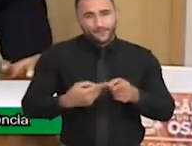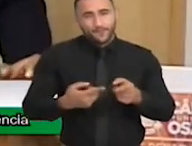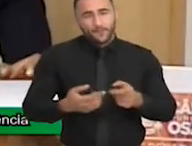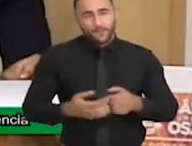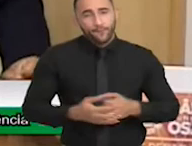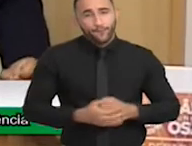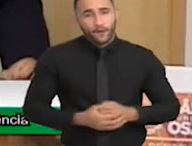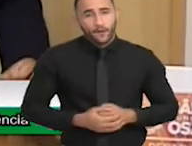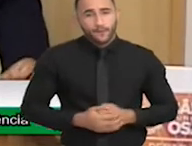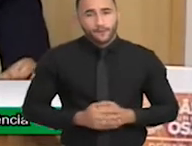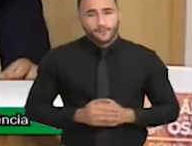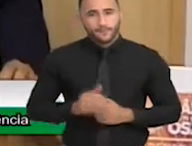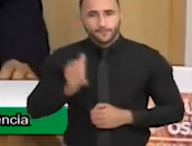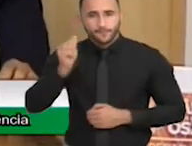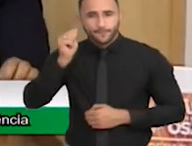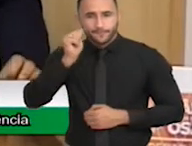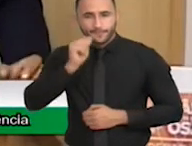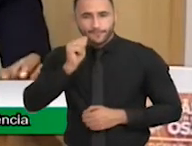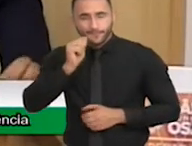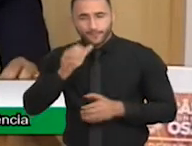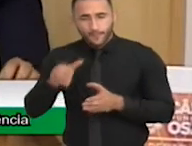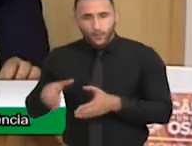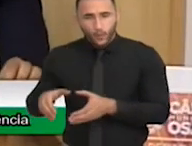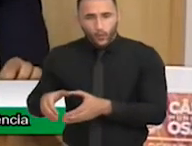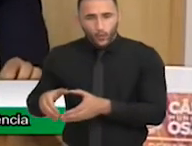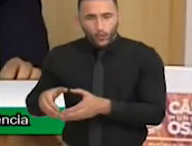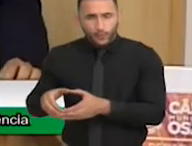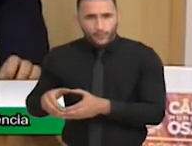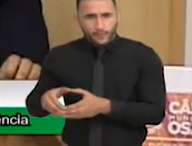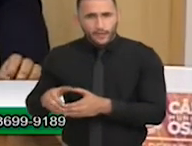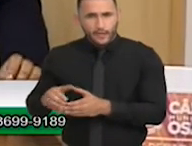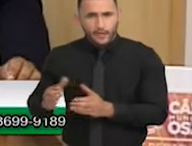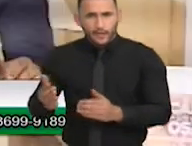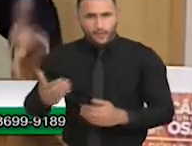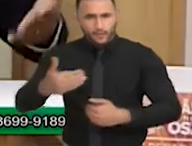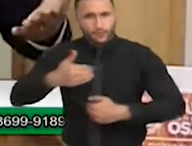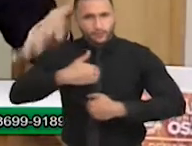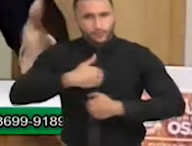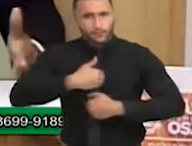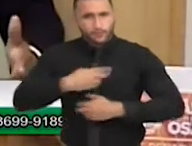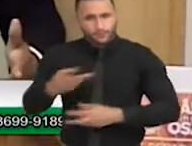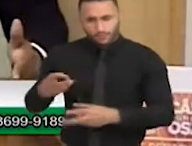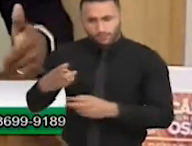as meninas do grupo de autismo, não sei se vocês perceberam, teve uma evolução